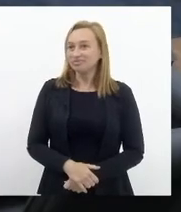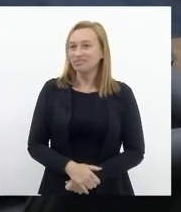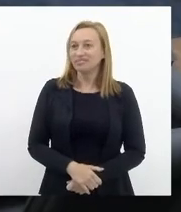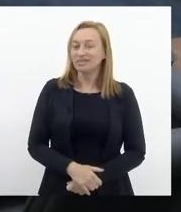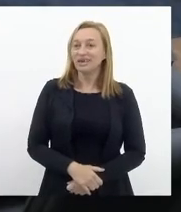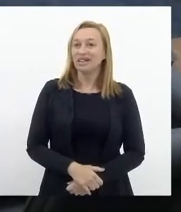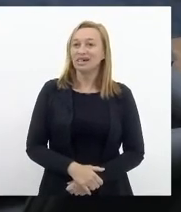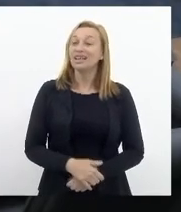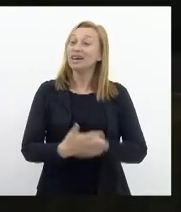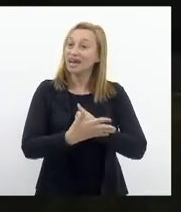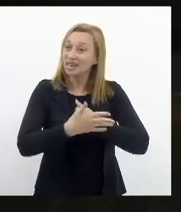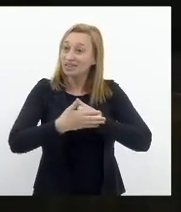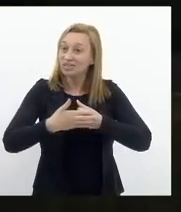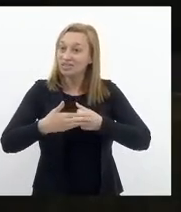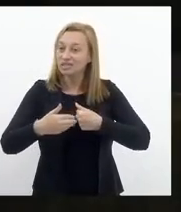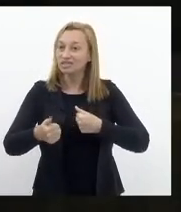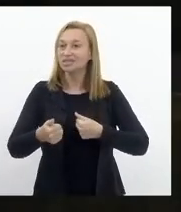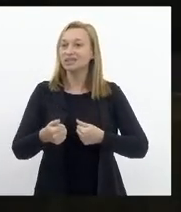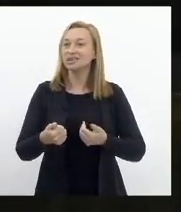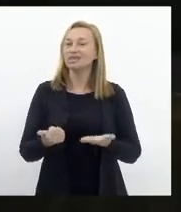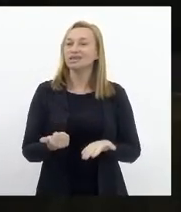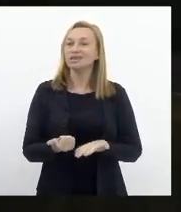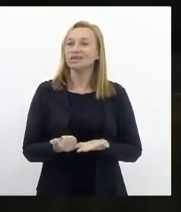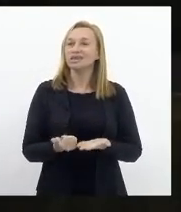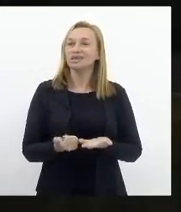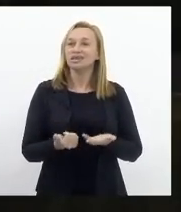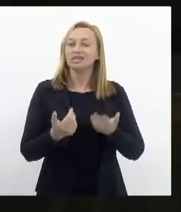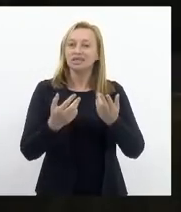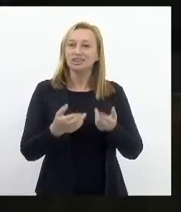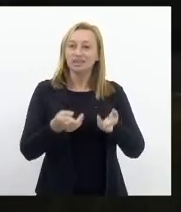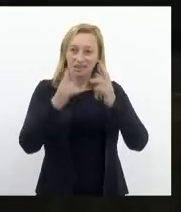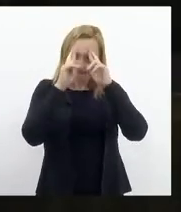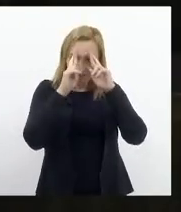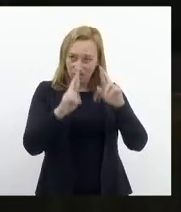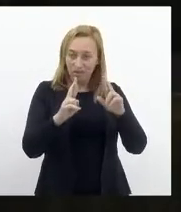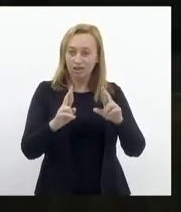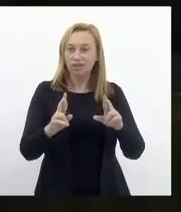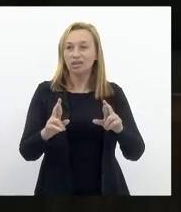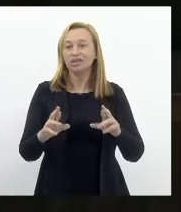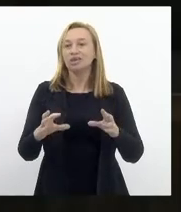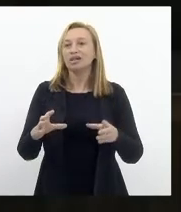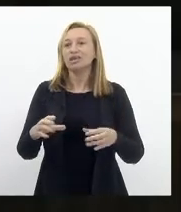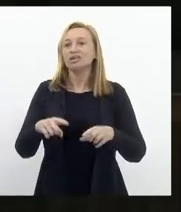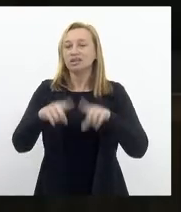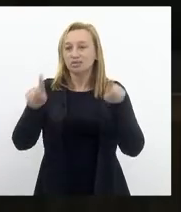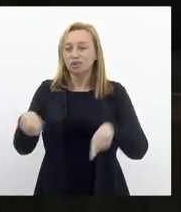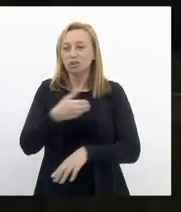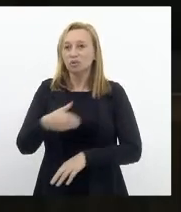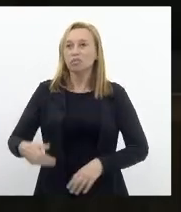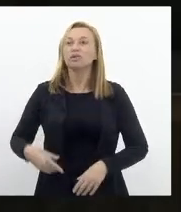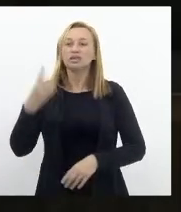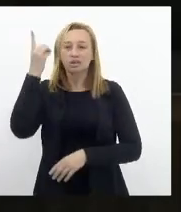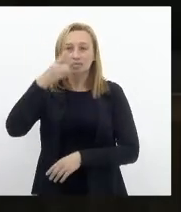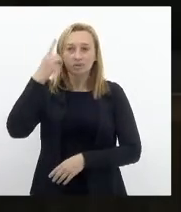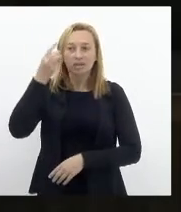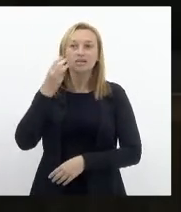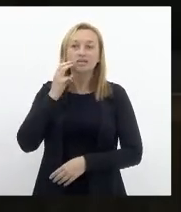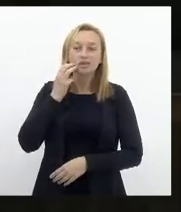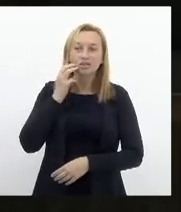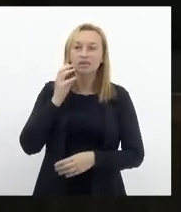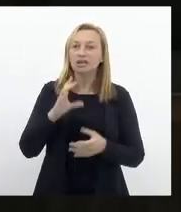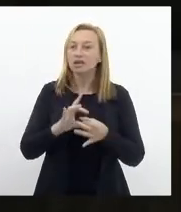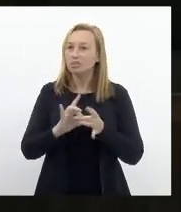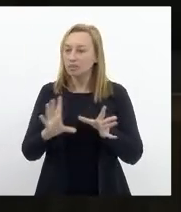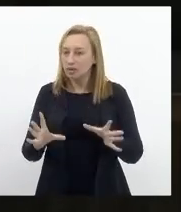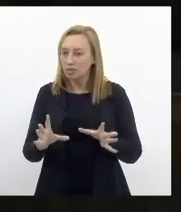Respeitosamente, em respeito aos servidores públicos da polícia civil que está aqui, o deputado Valdeque Carneiro abriu